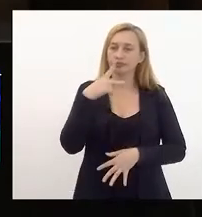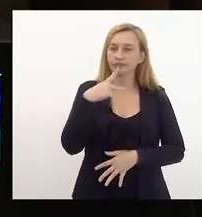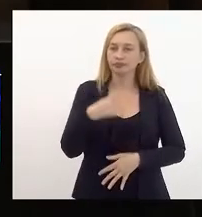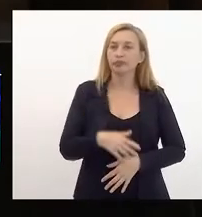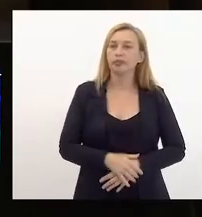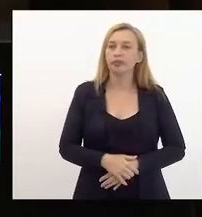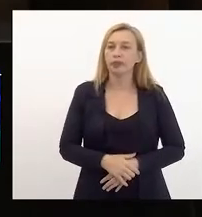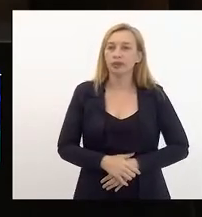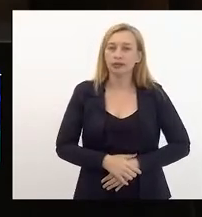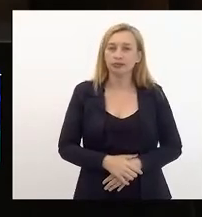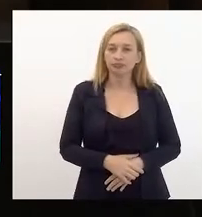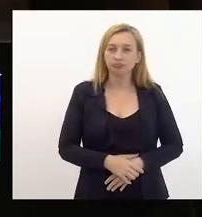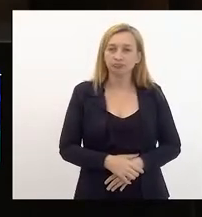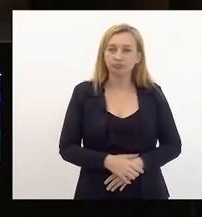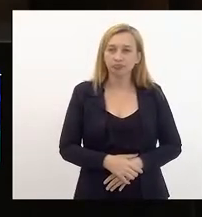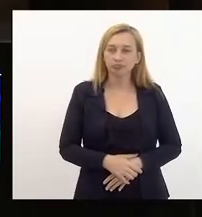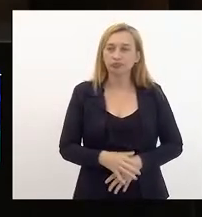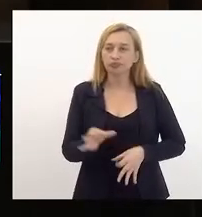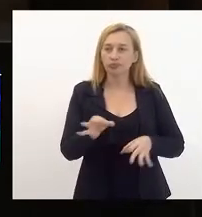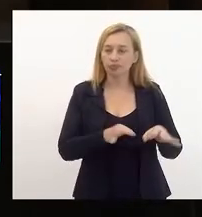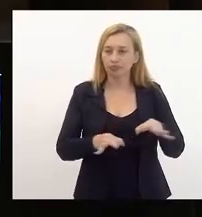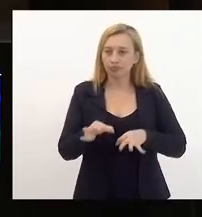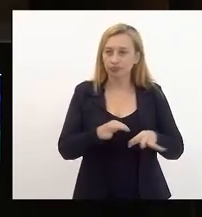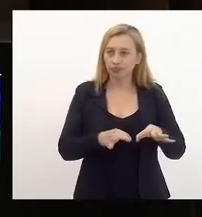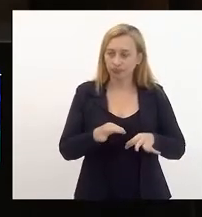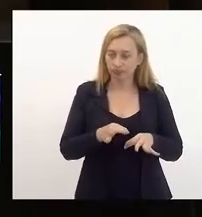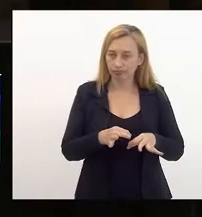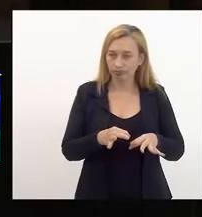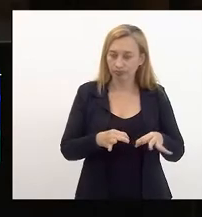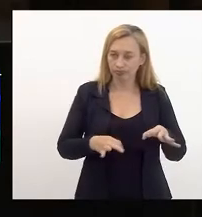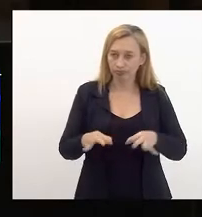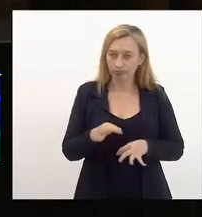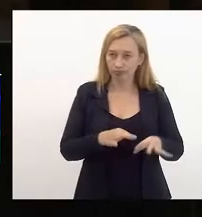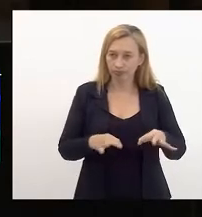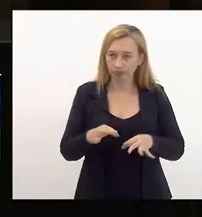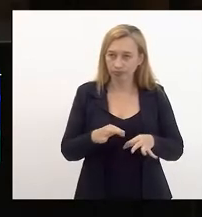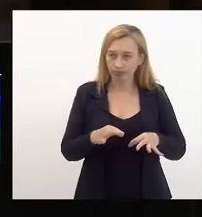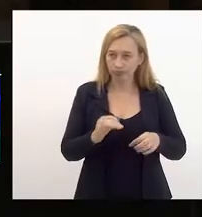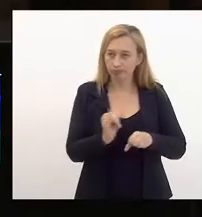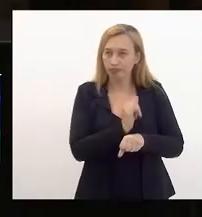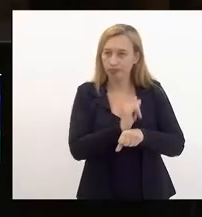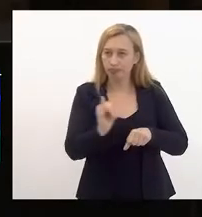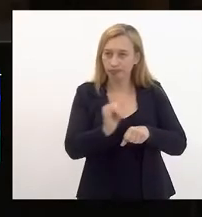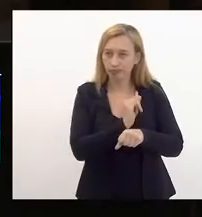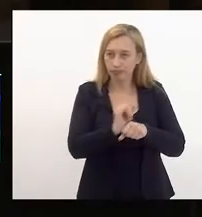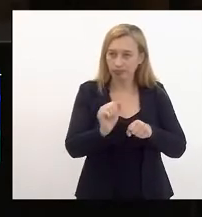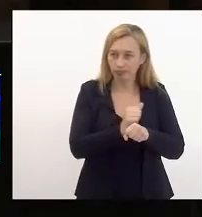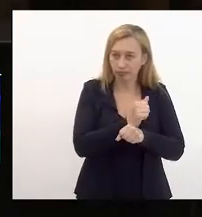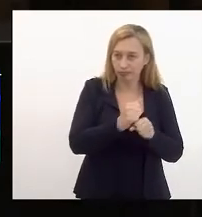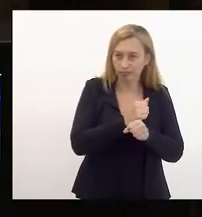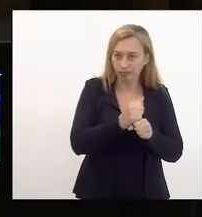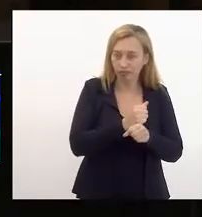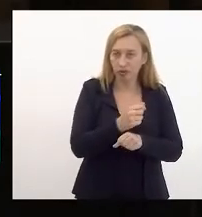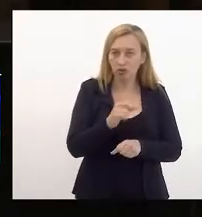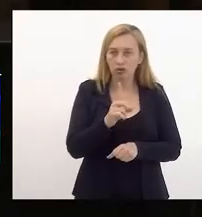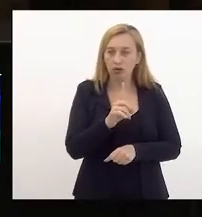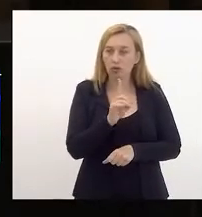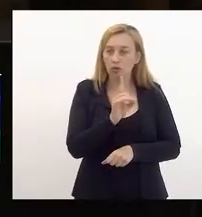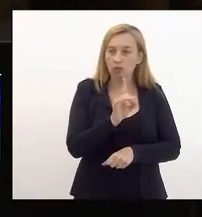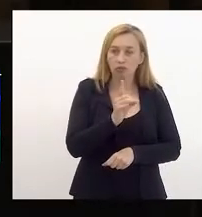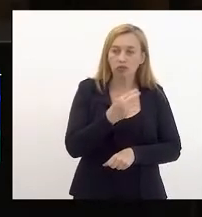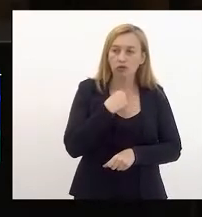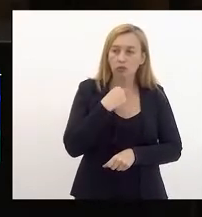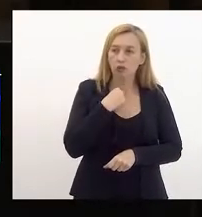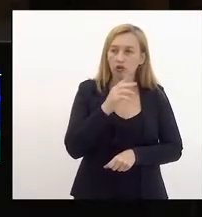que o plano plurianual não pode ser mais uma peça de ficção do